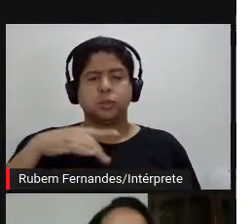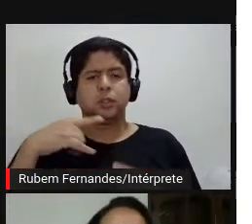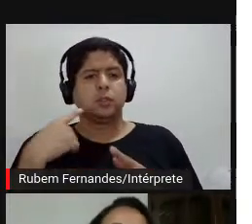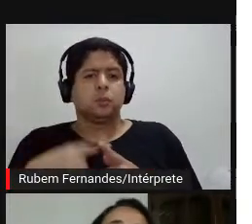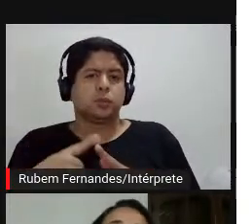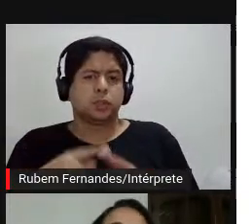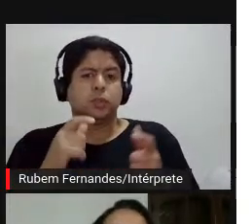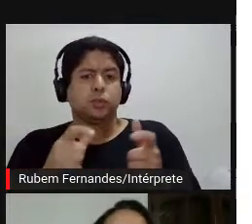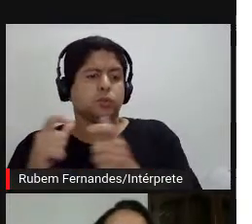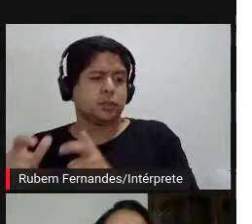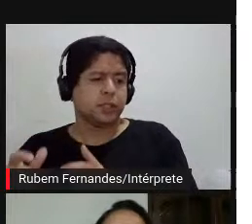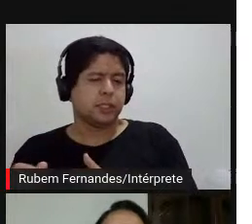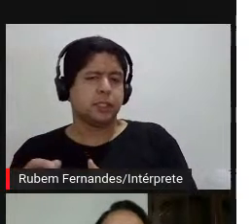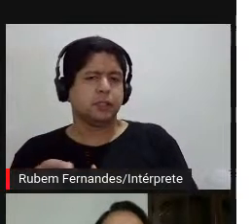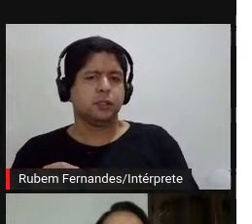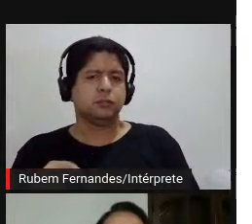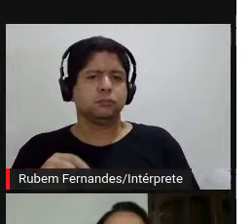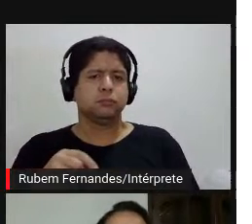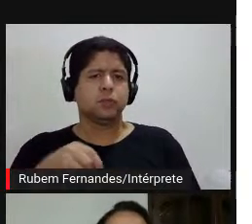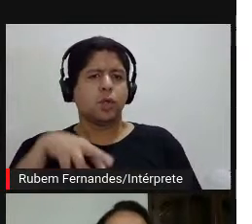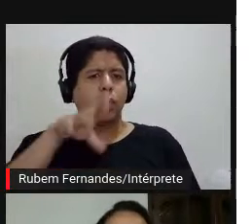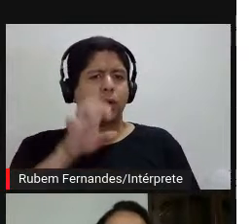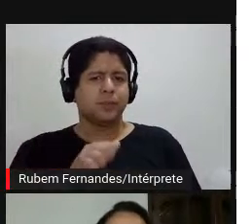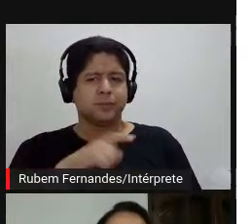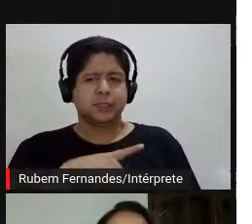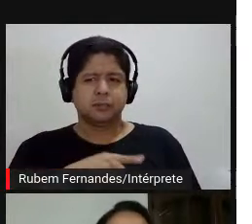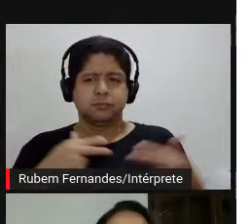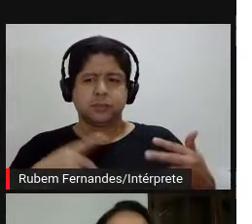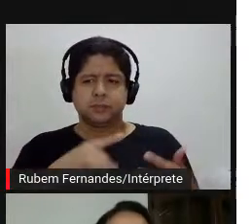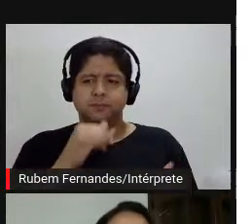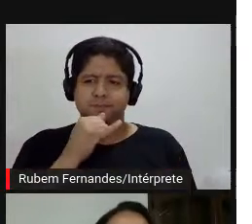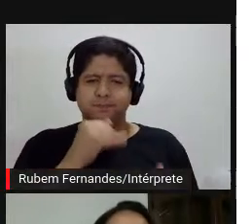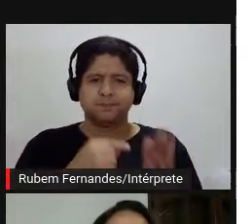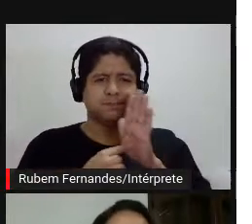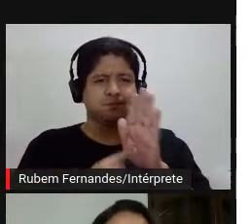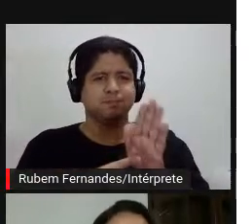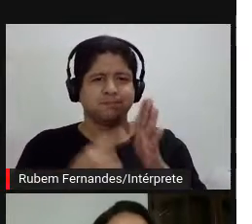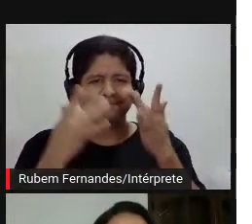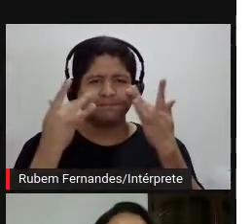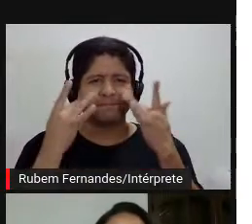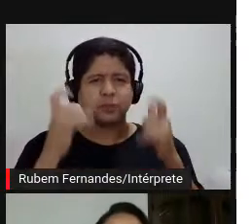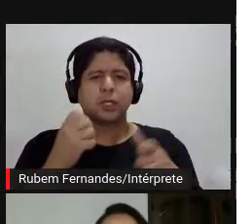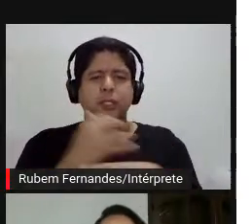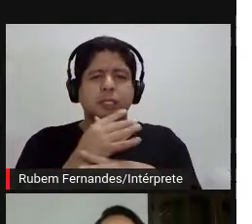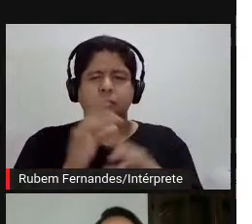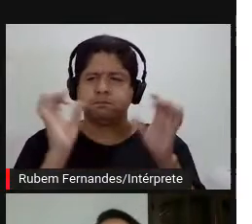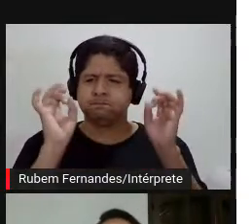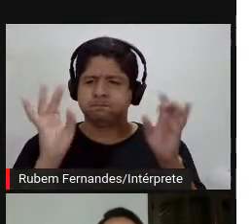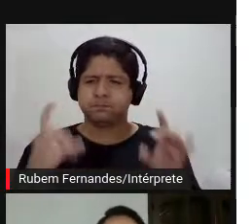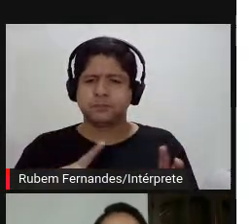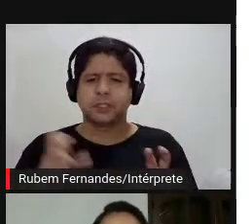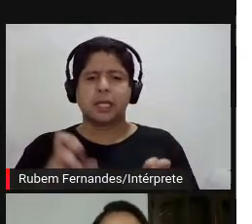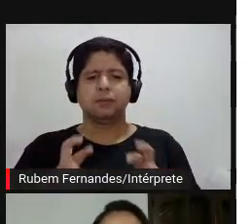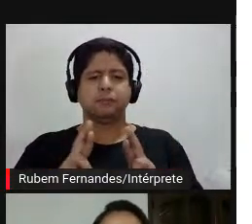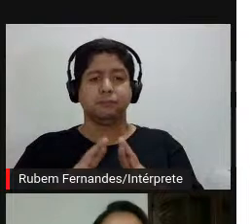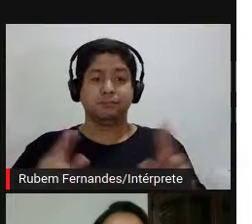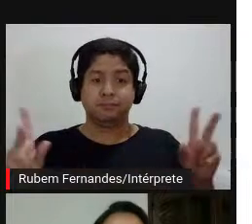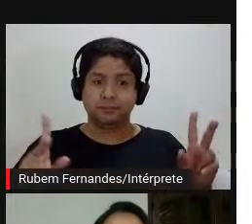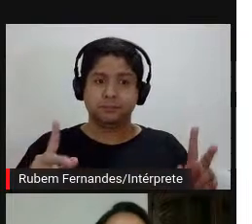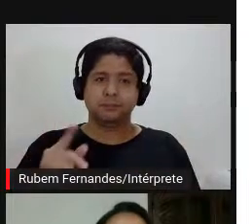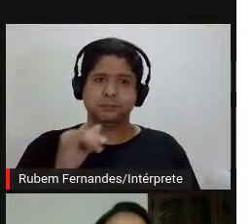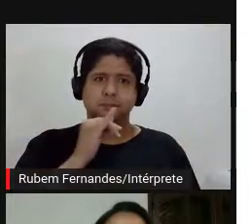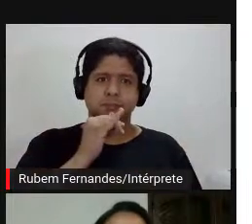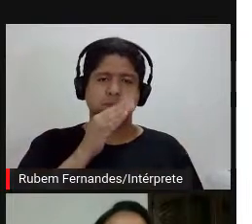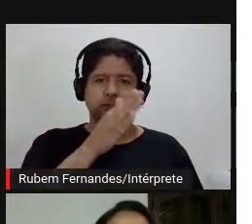localização de uma obra, por exemplo, você ir numa exposição num bairro nobre da cidade é totalmente diferente de ir